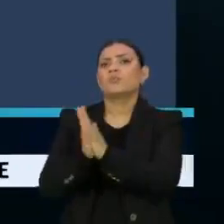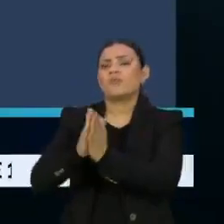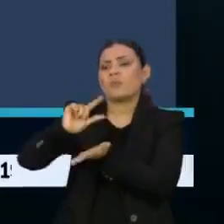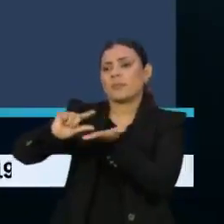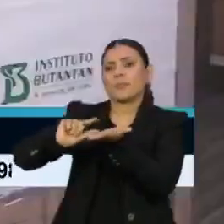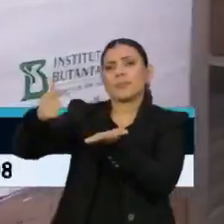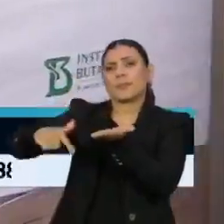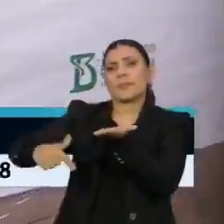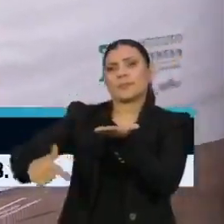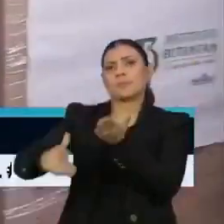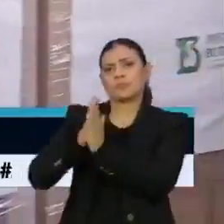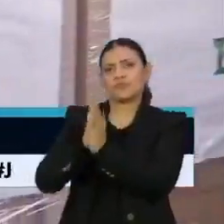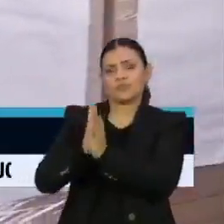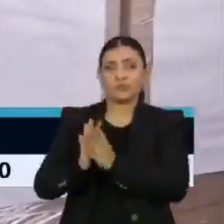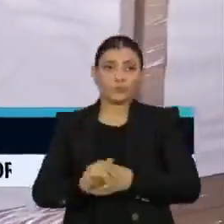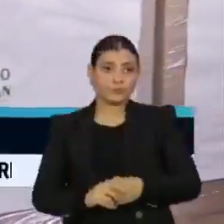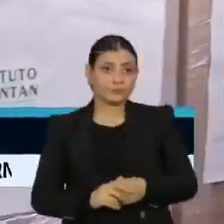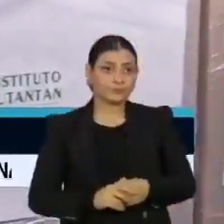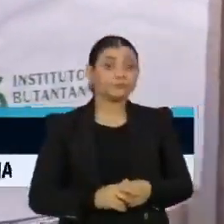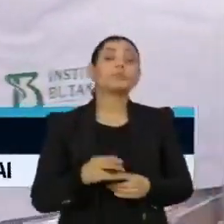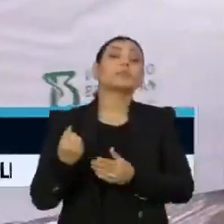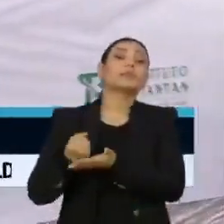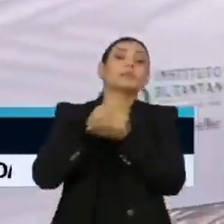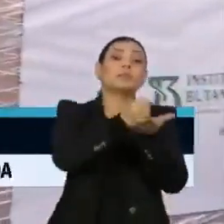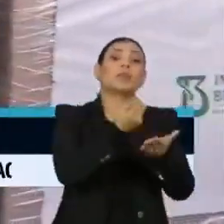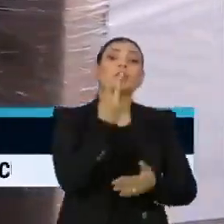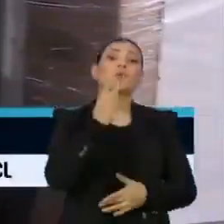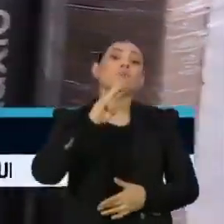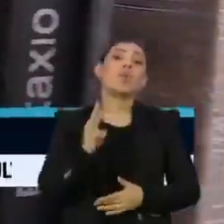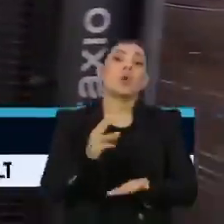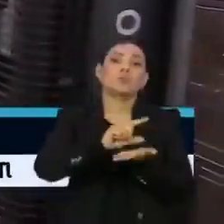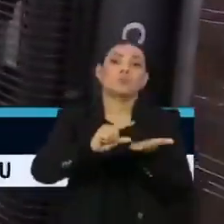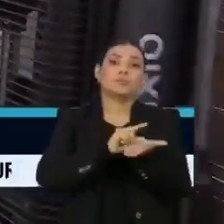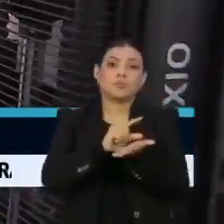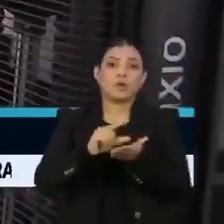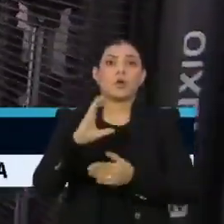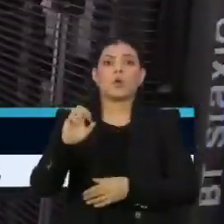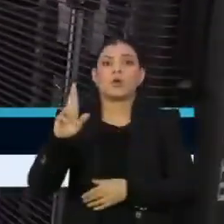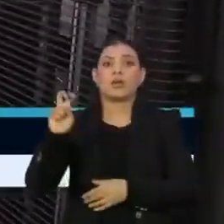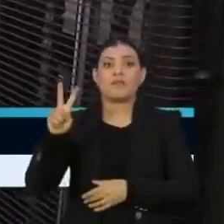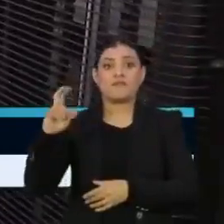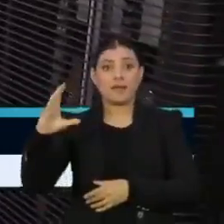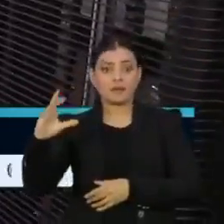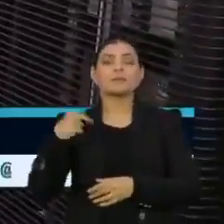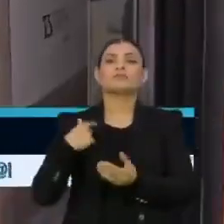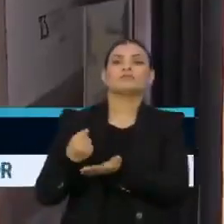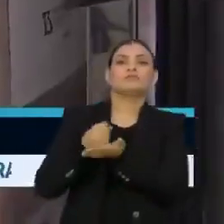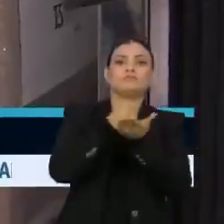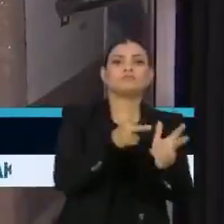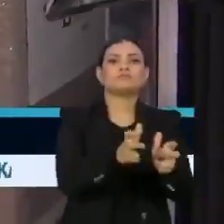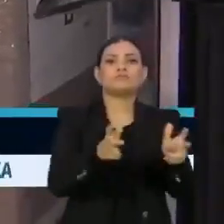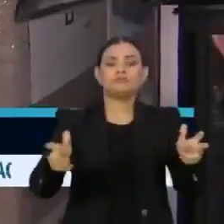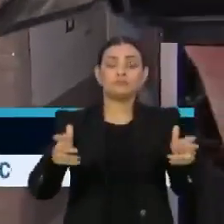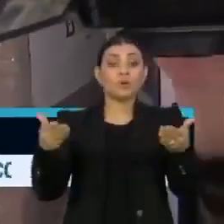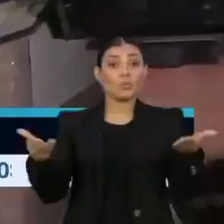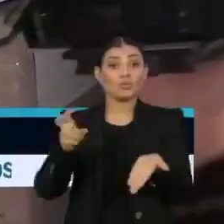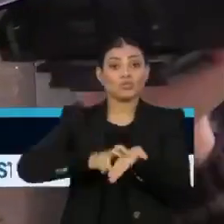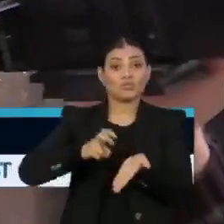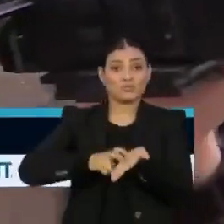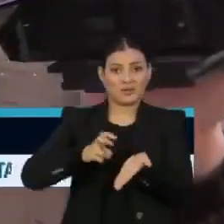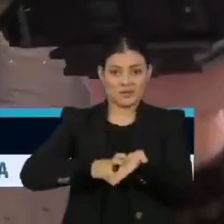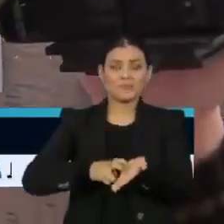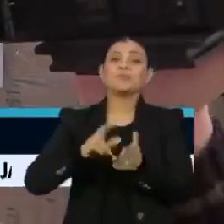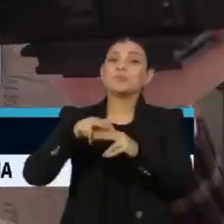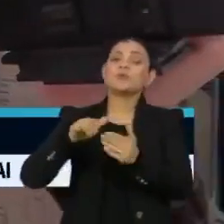mais imunizantes. Durante a entrega de 2 milhões de doses da Coronavac ao Plano Nacional de Imunizações, hoje cedo,